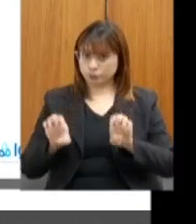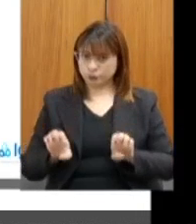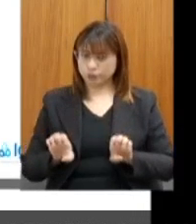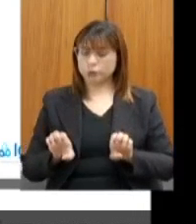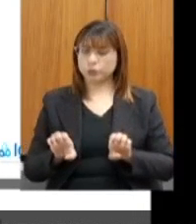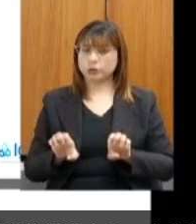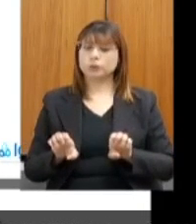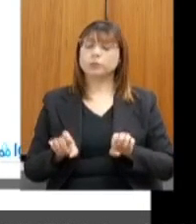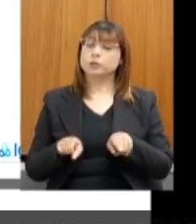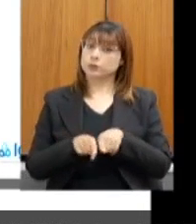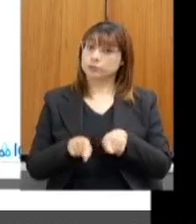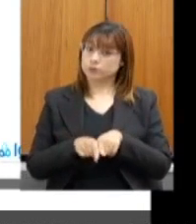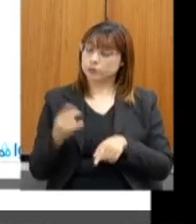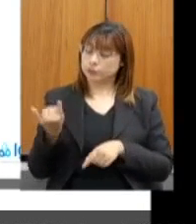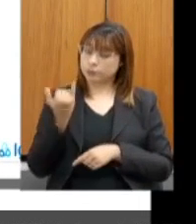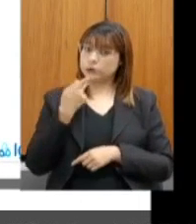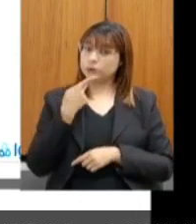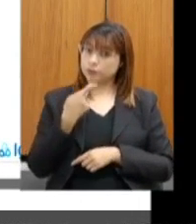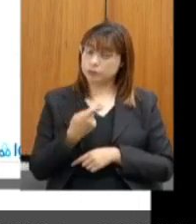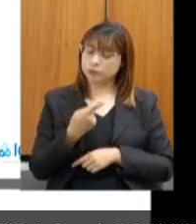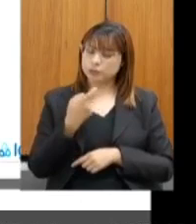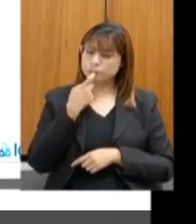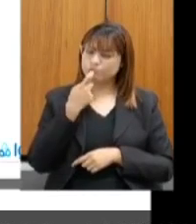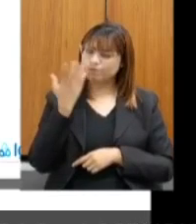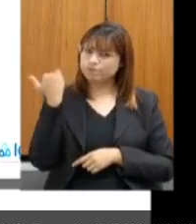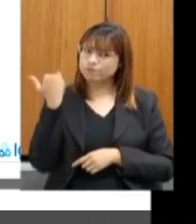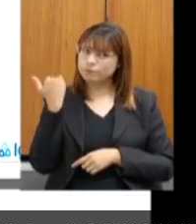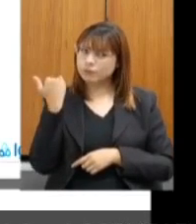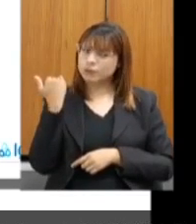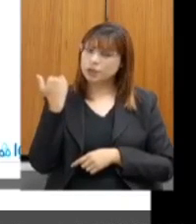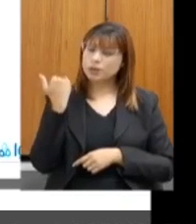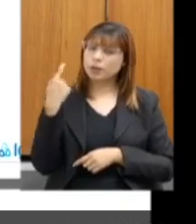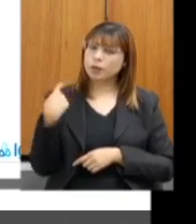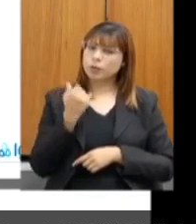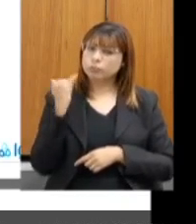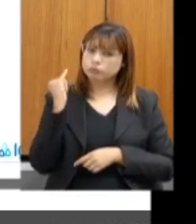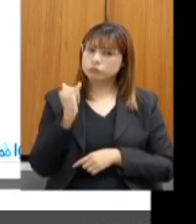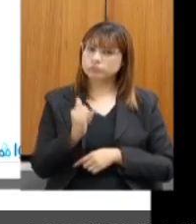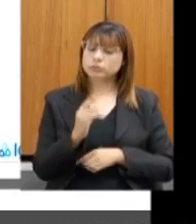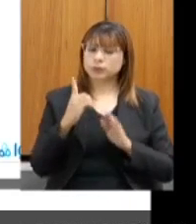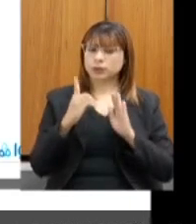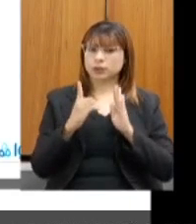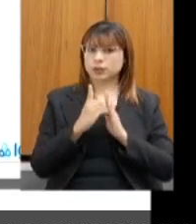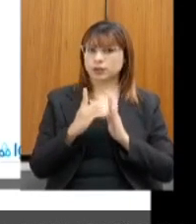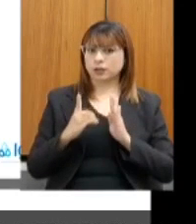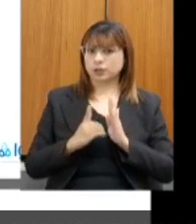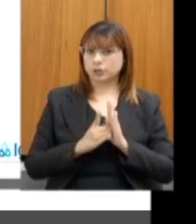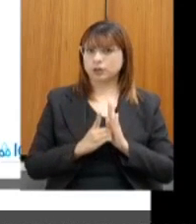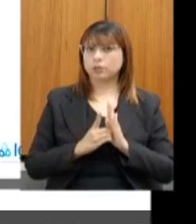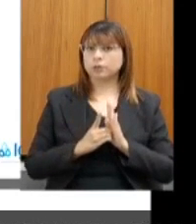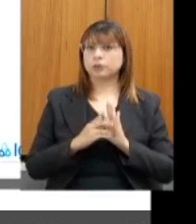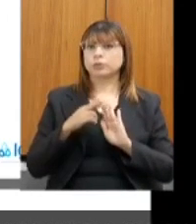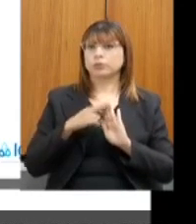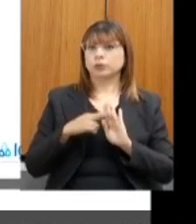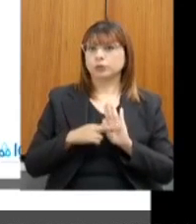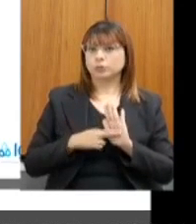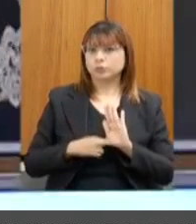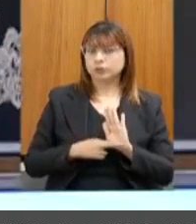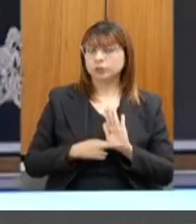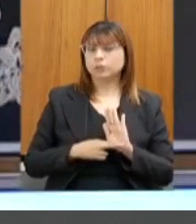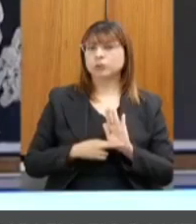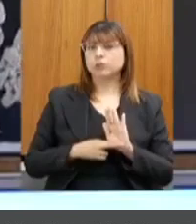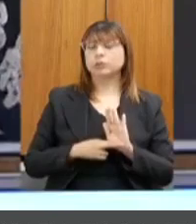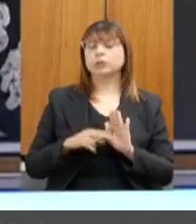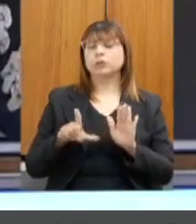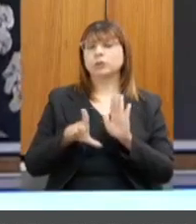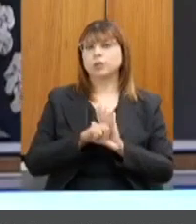E é importante dizer que, recentemente, também publicamos o decreto que regulamenta a Lei Mineira de